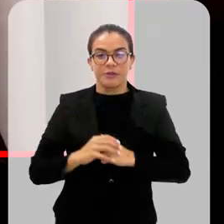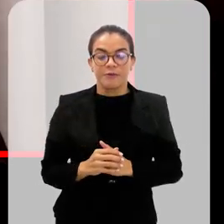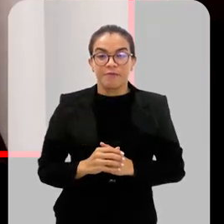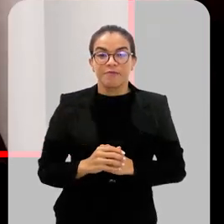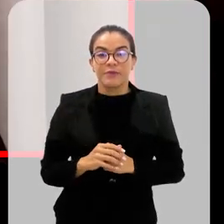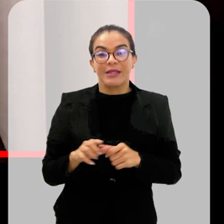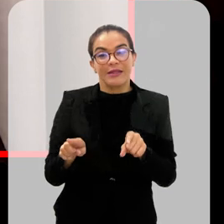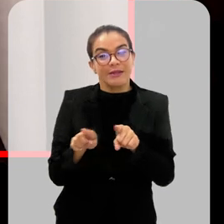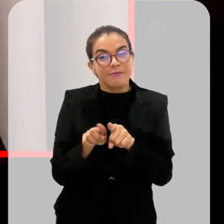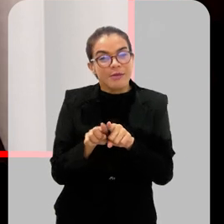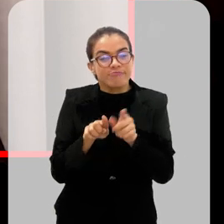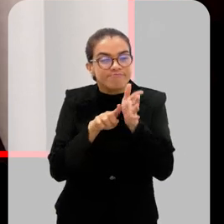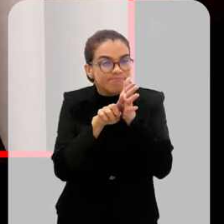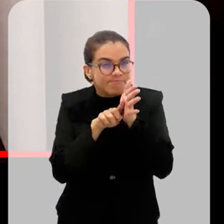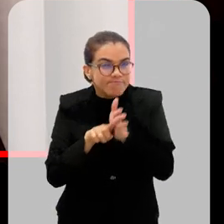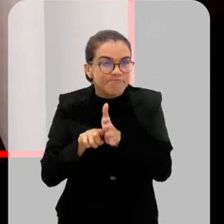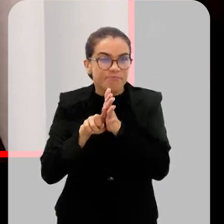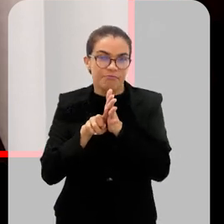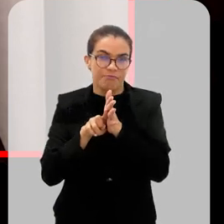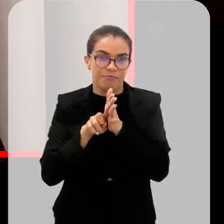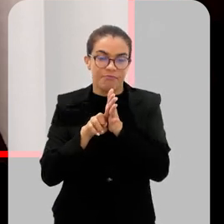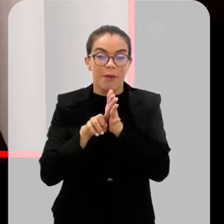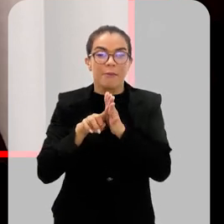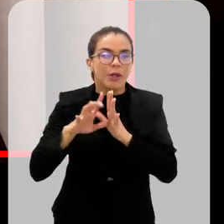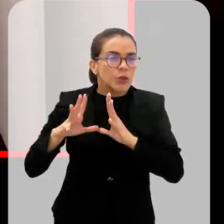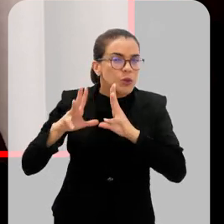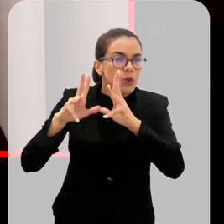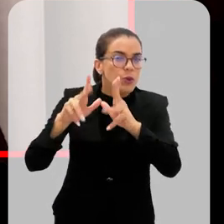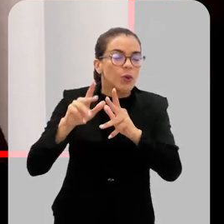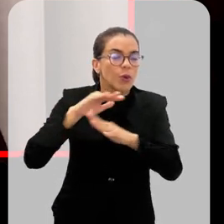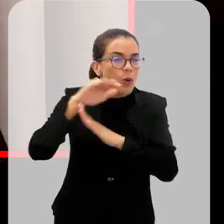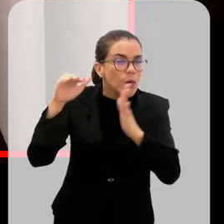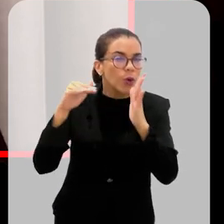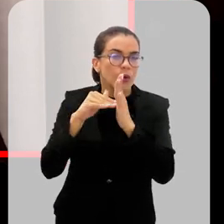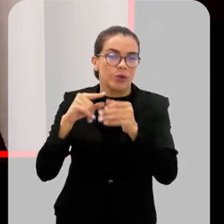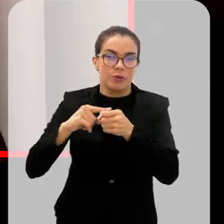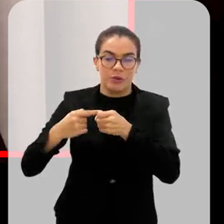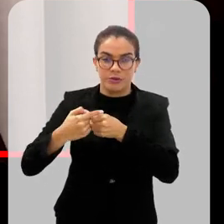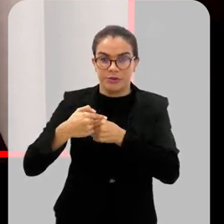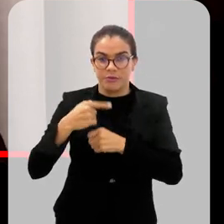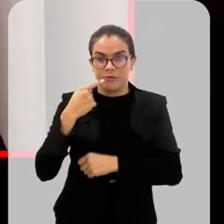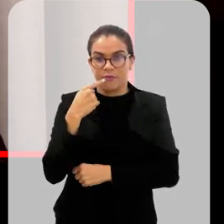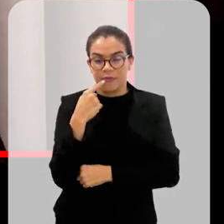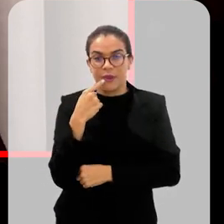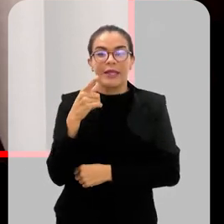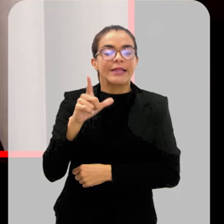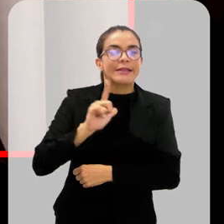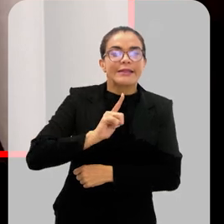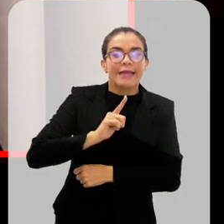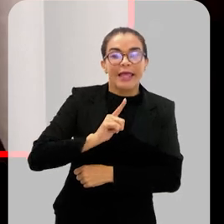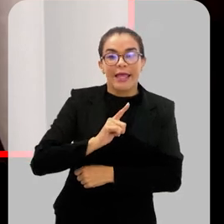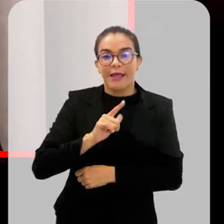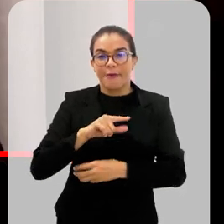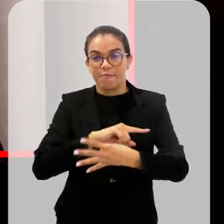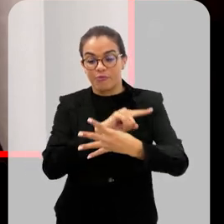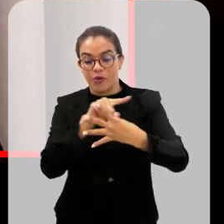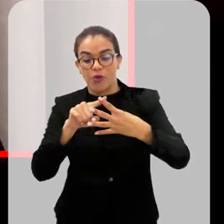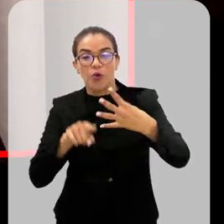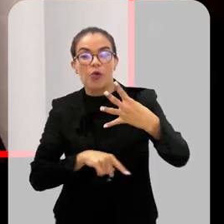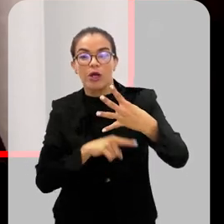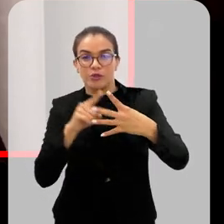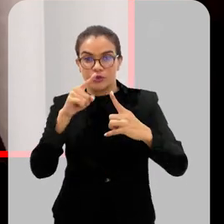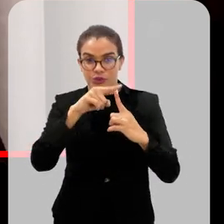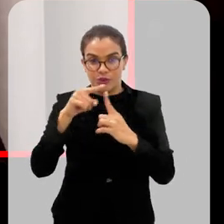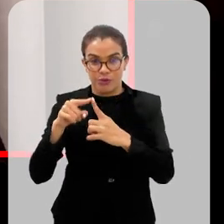E a gente faz essas análises para todos os municípios e a gente também leva em conta quando existe, então são quatro níveis de